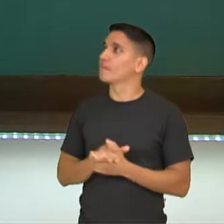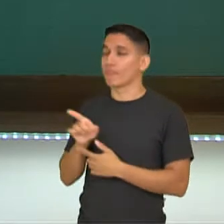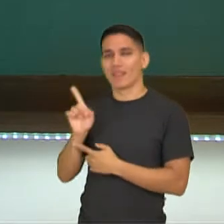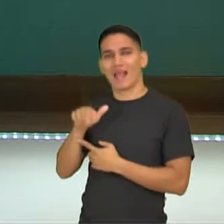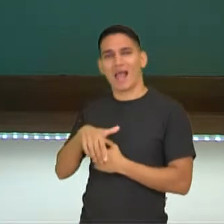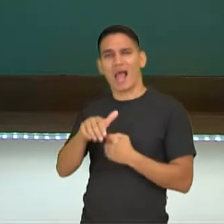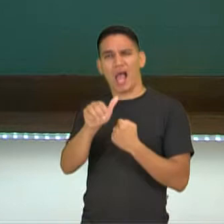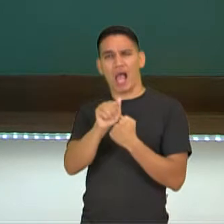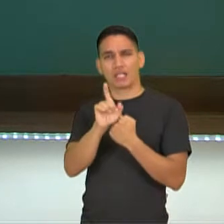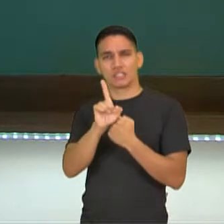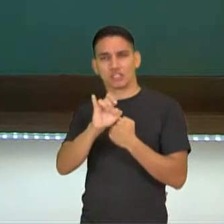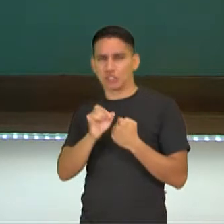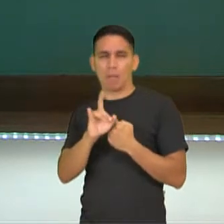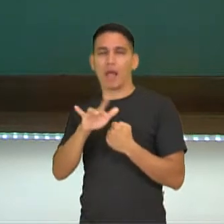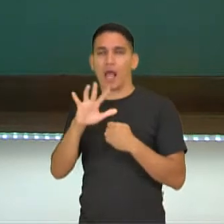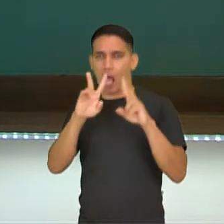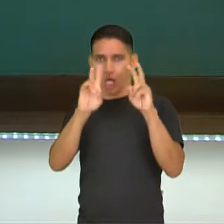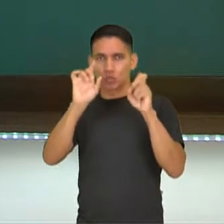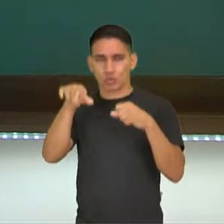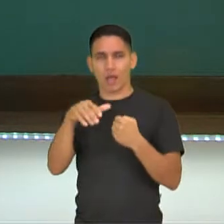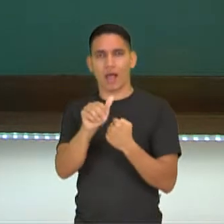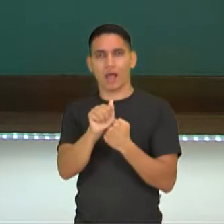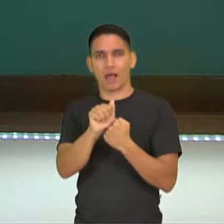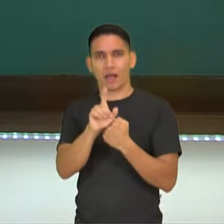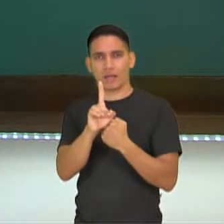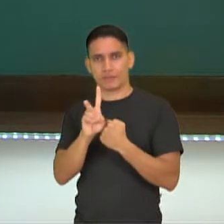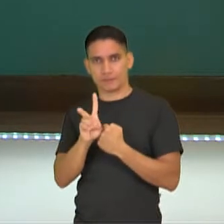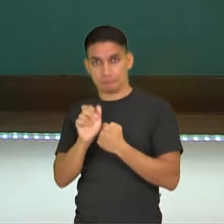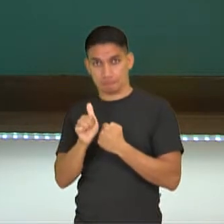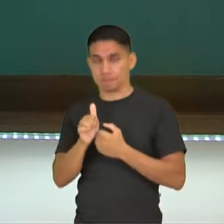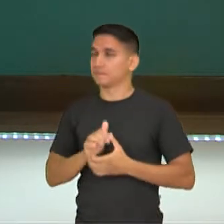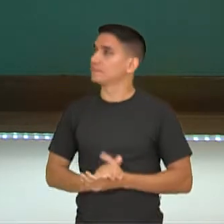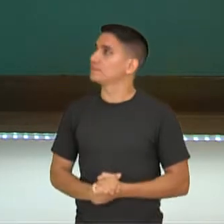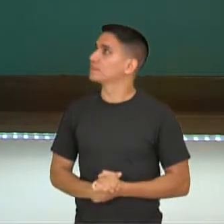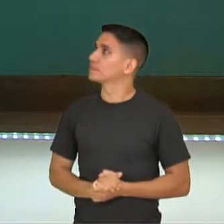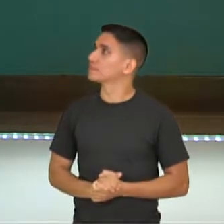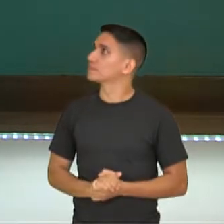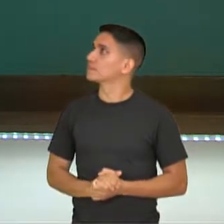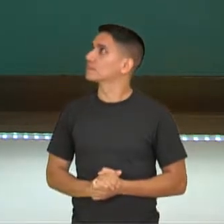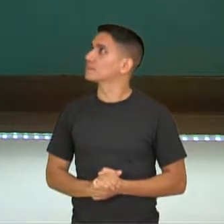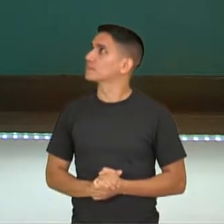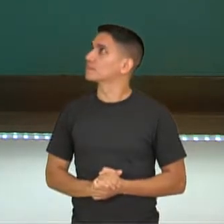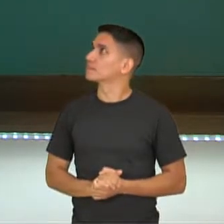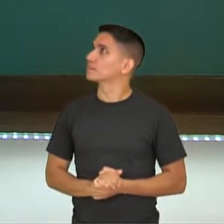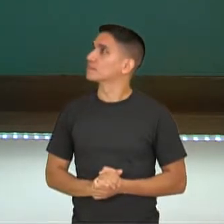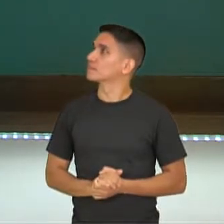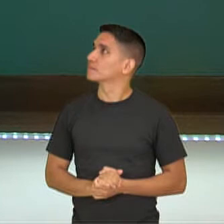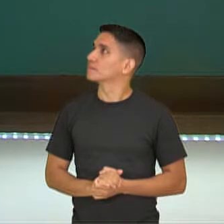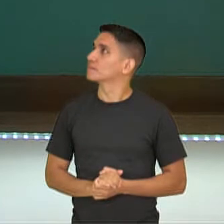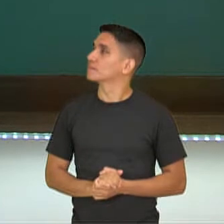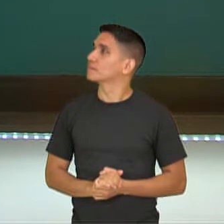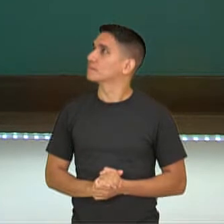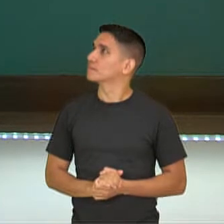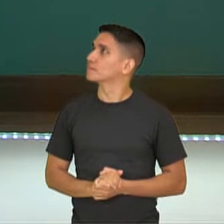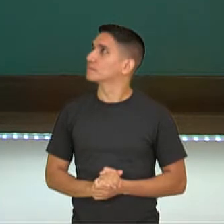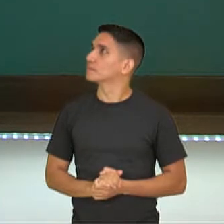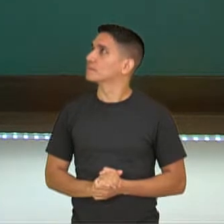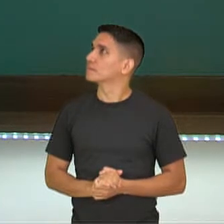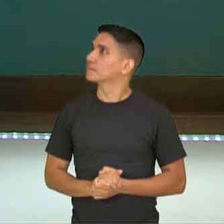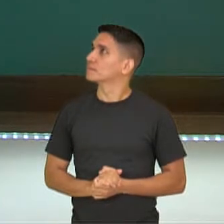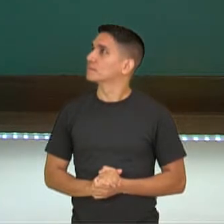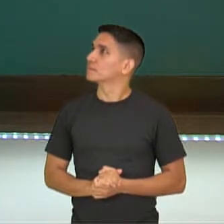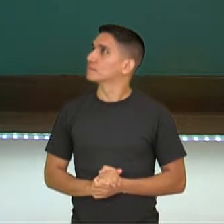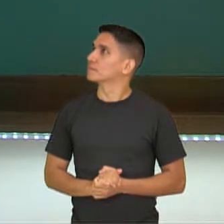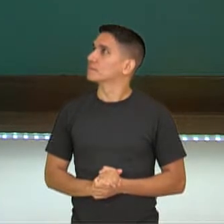nós estamos falando de adverbio agora. Certo? Aqui, cada quem é o lo suyo. Si es lo que quieres, a un soy